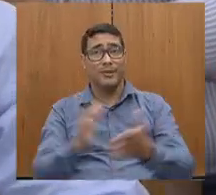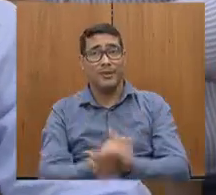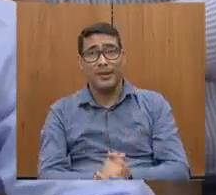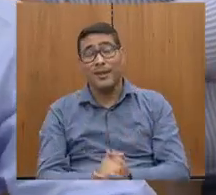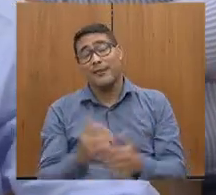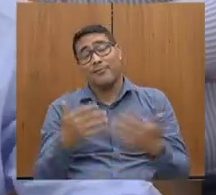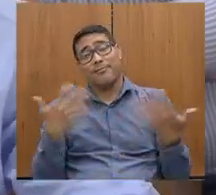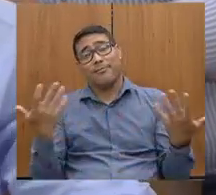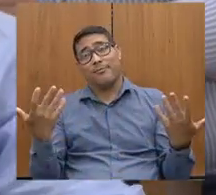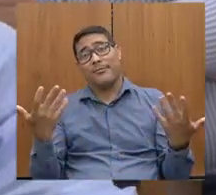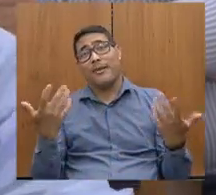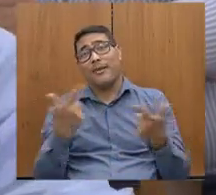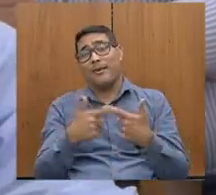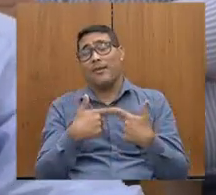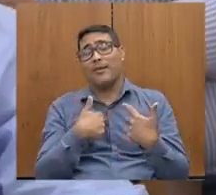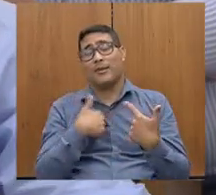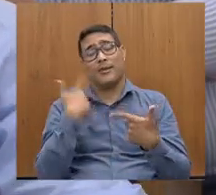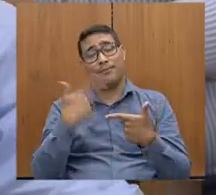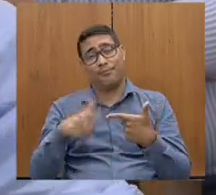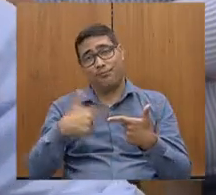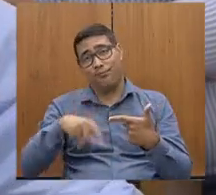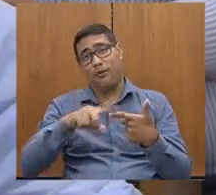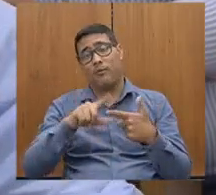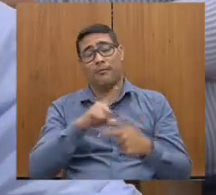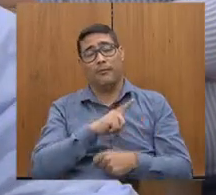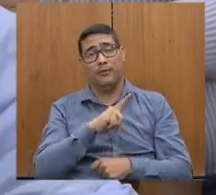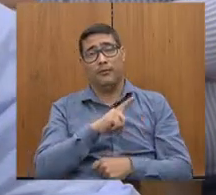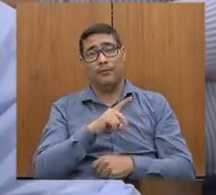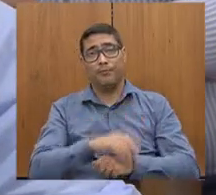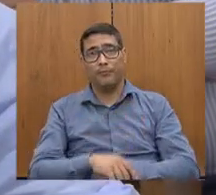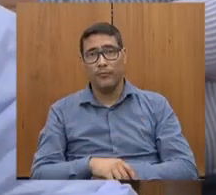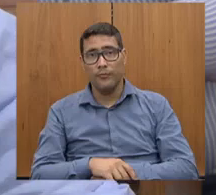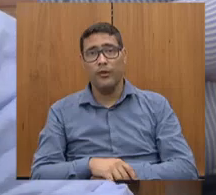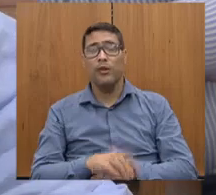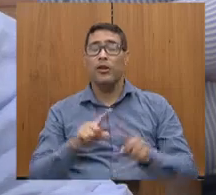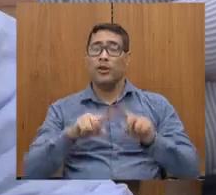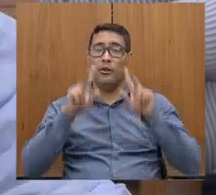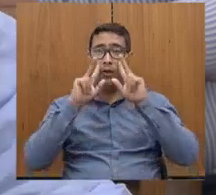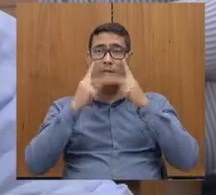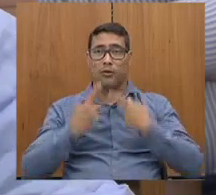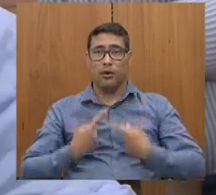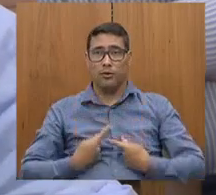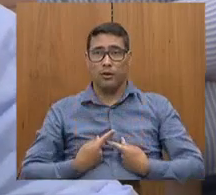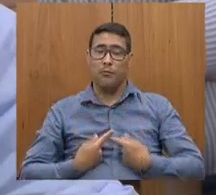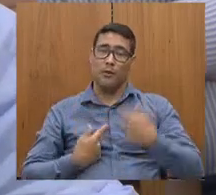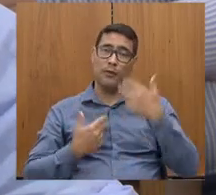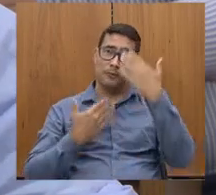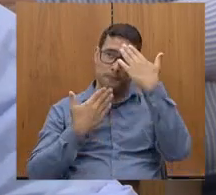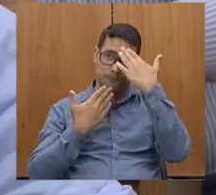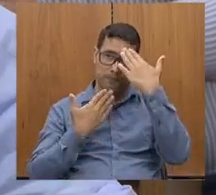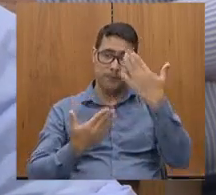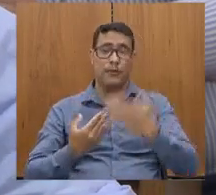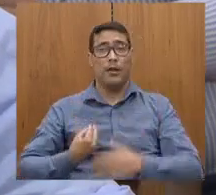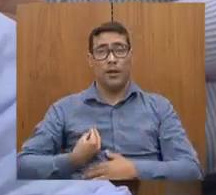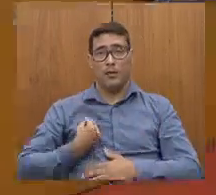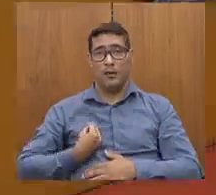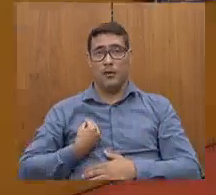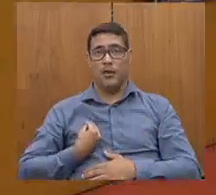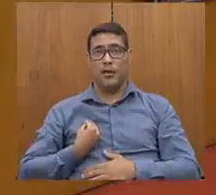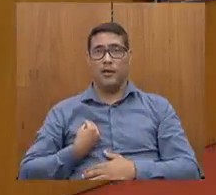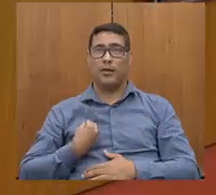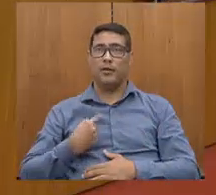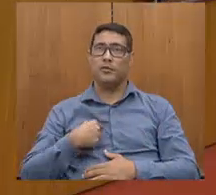estrutura maluca. Mas é isso, deputado, fica aqui nosso reconhecimento, agradecimento pela parceria, e conte conosco sempre.